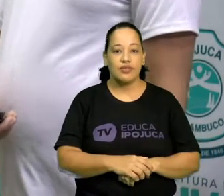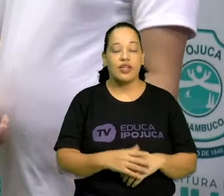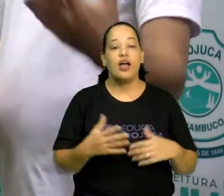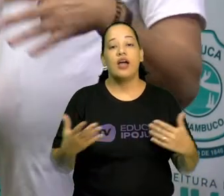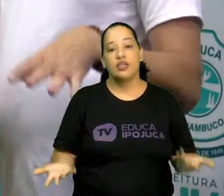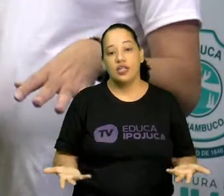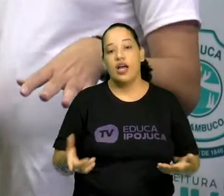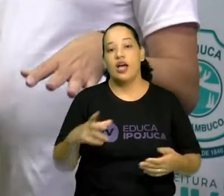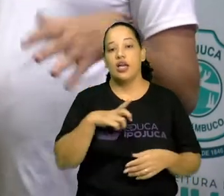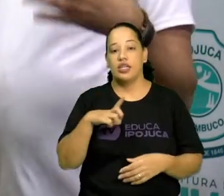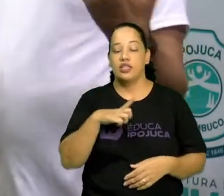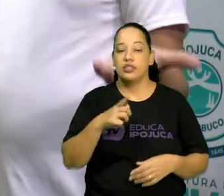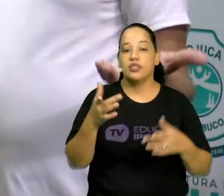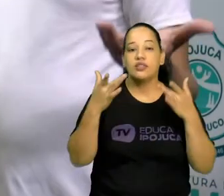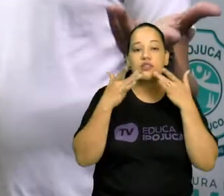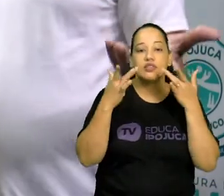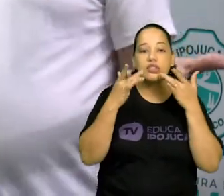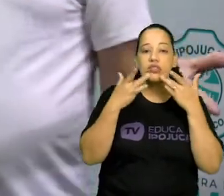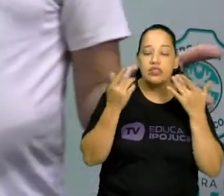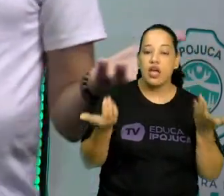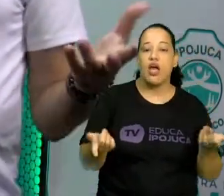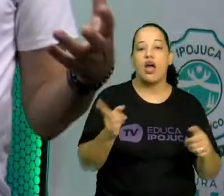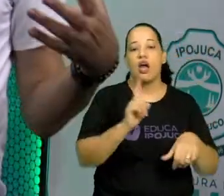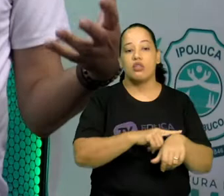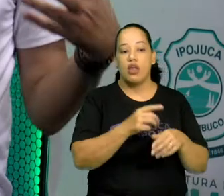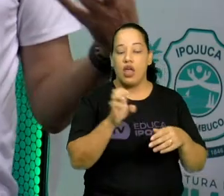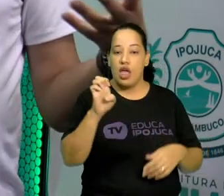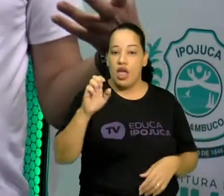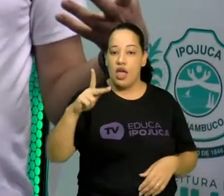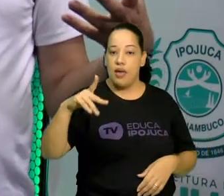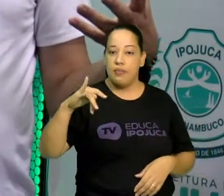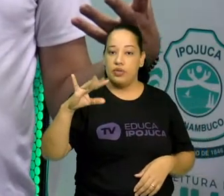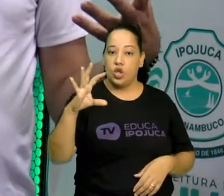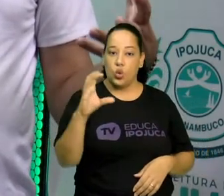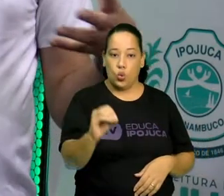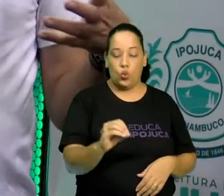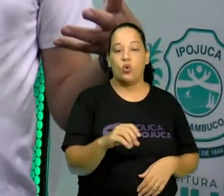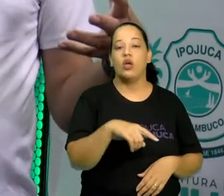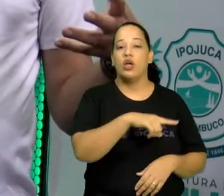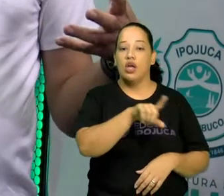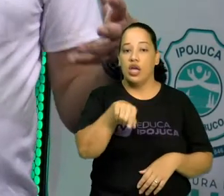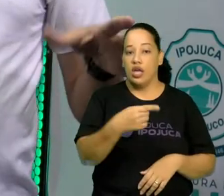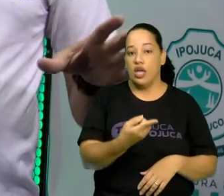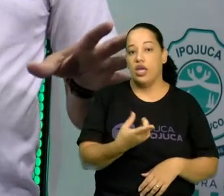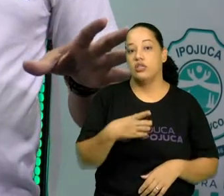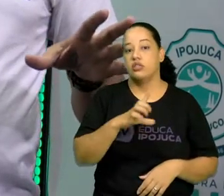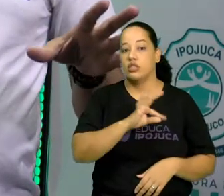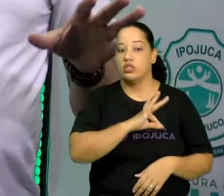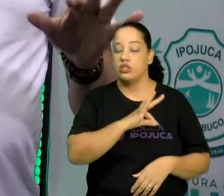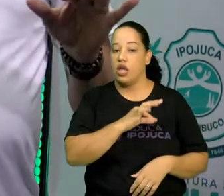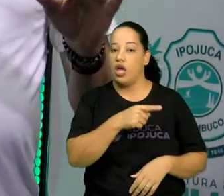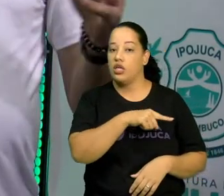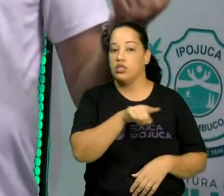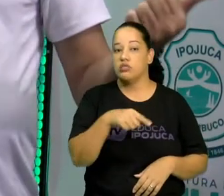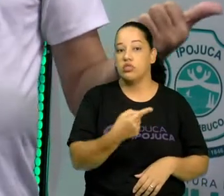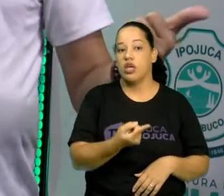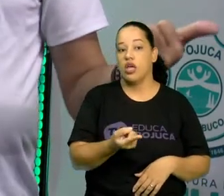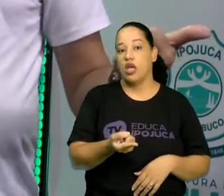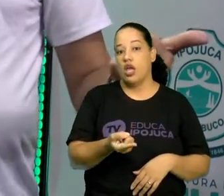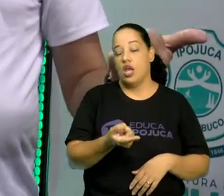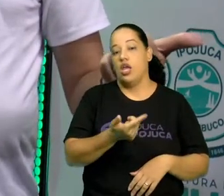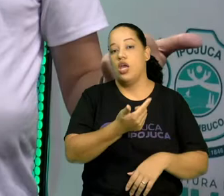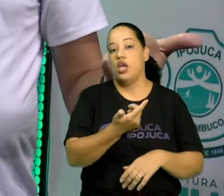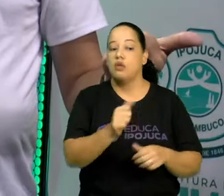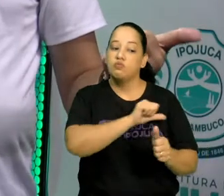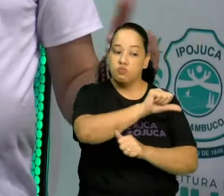E aí tem o teatro épico, que o teatro épico, ele passa por técnicas do tipo. Ele não respeita o que o teatro